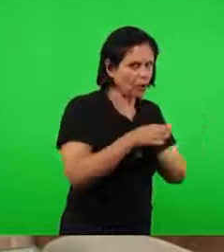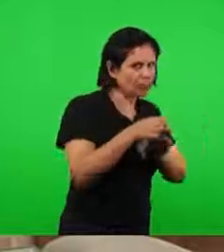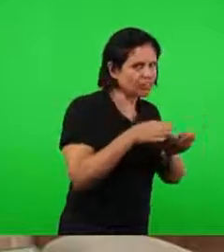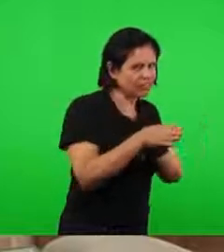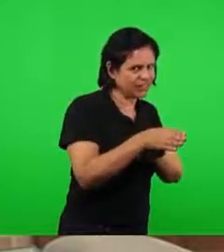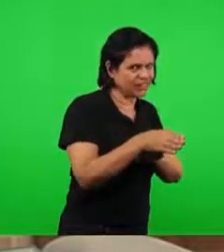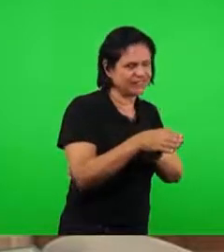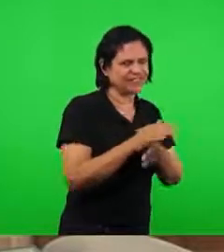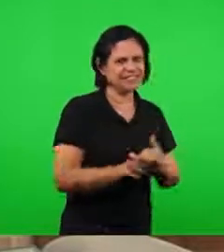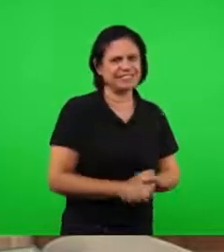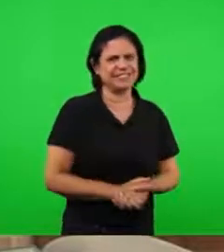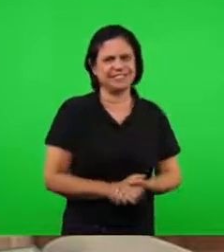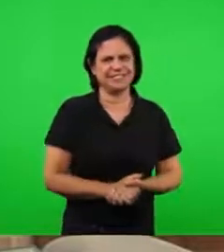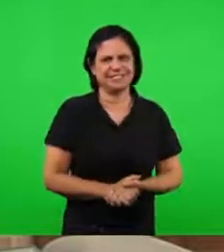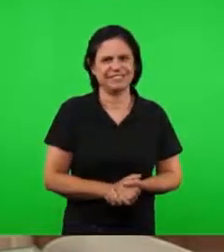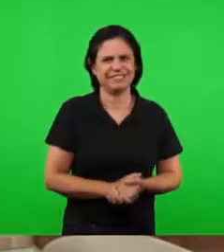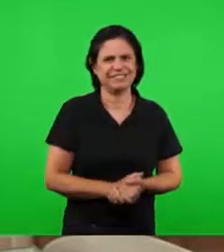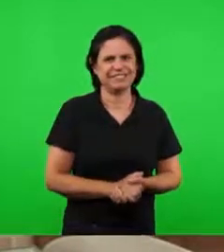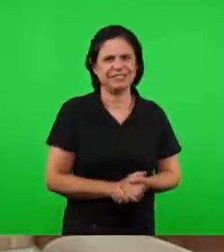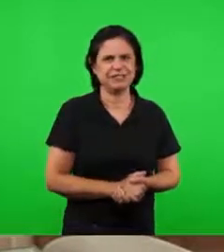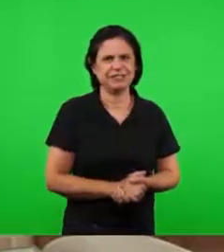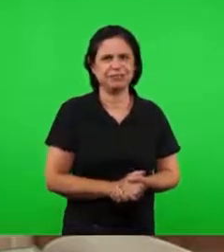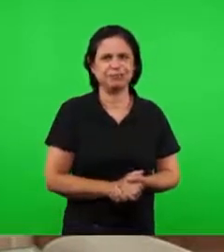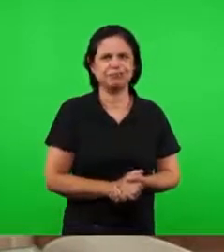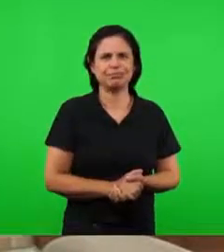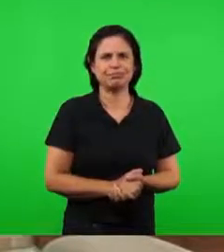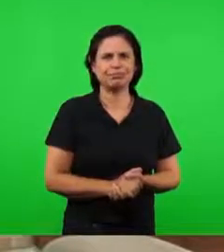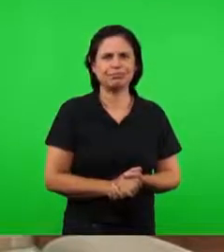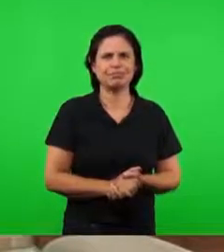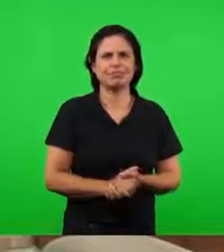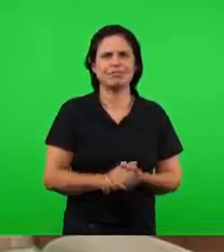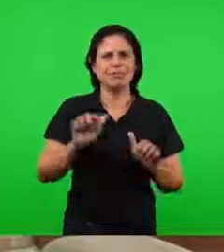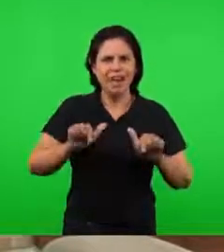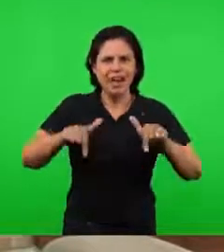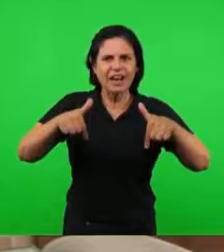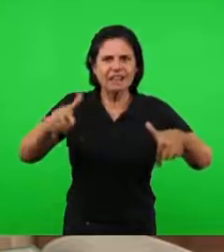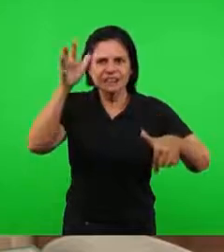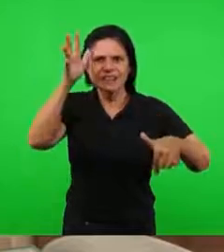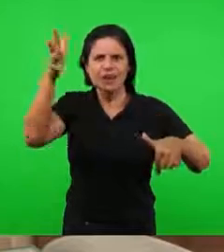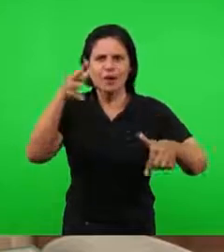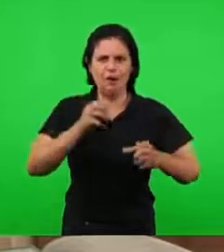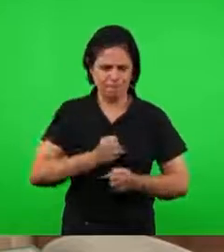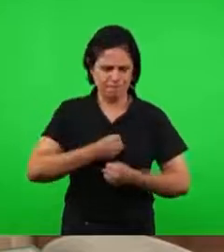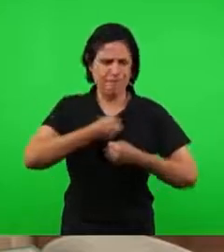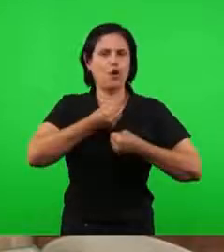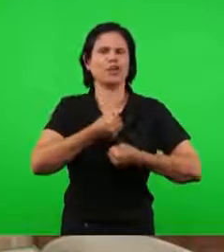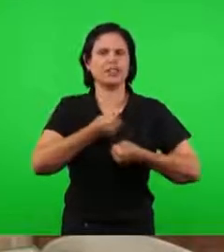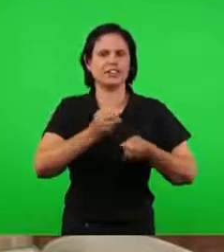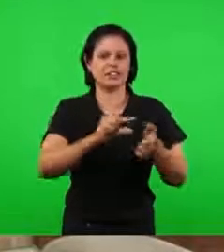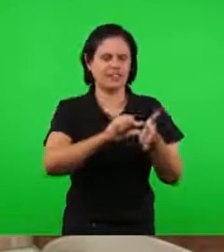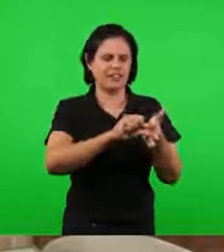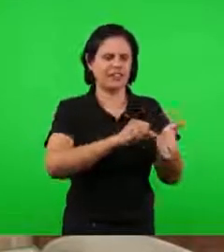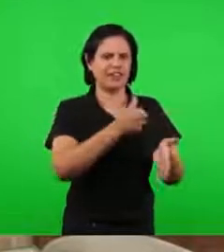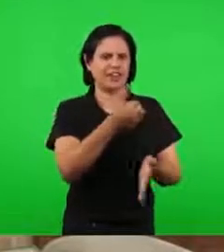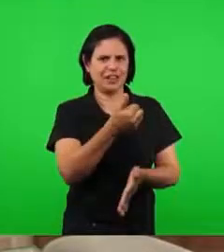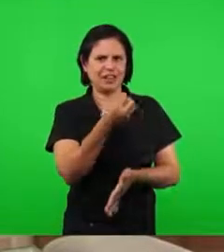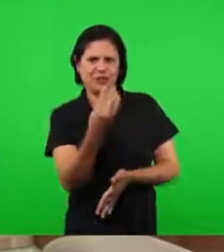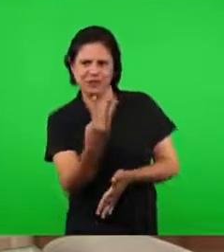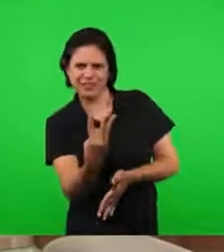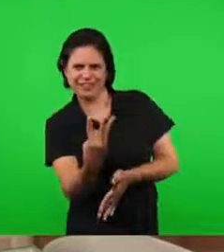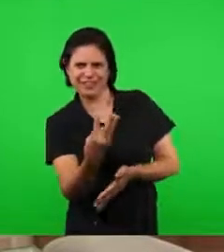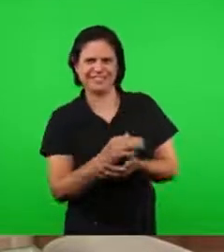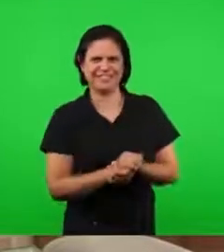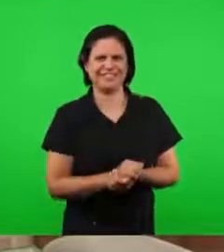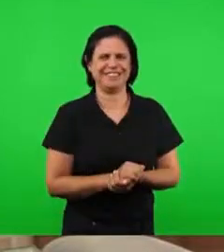encontraram também além do verso 16. O Espírito de Fortaleza está lá no verso 13, quando a igreja,